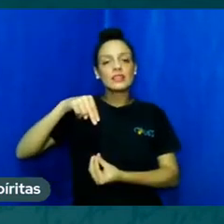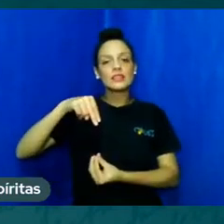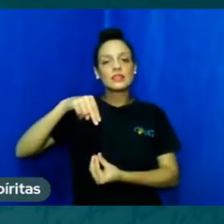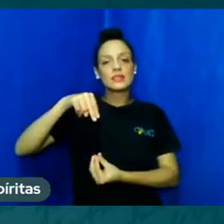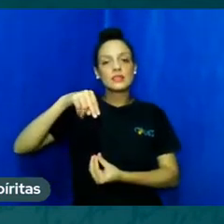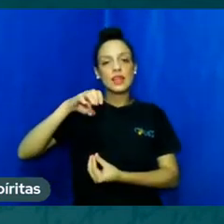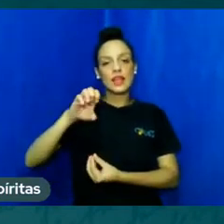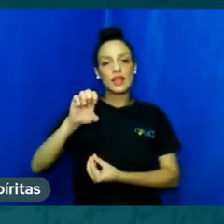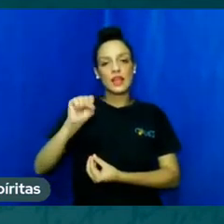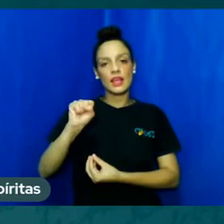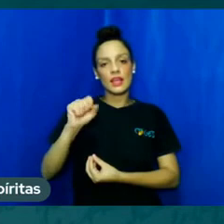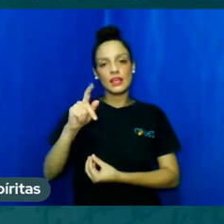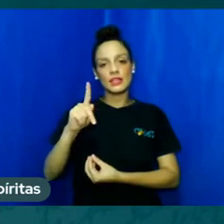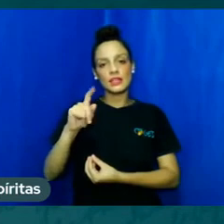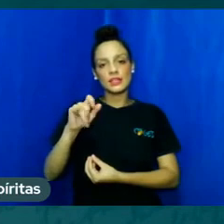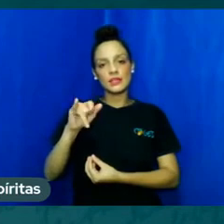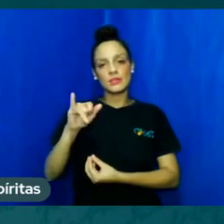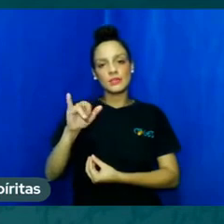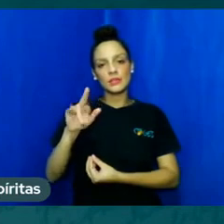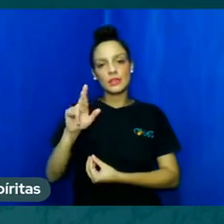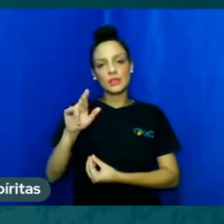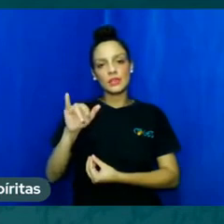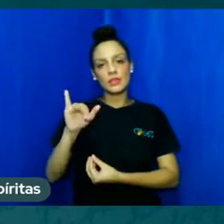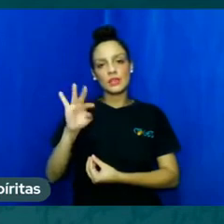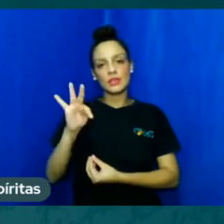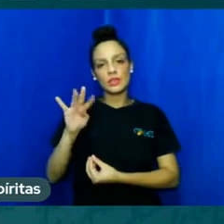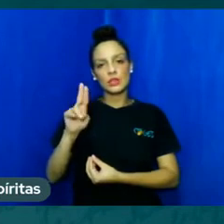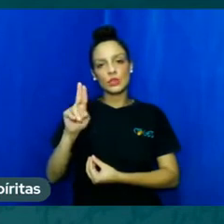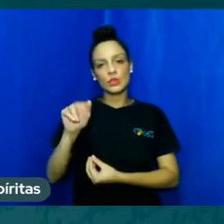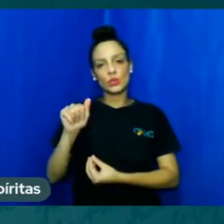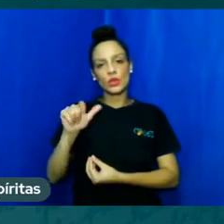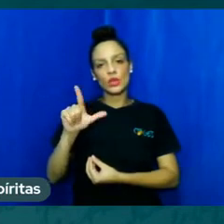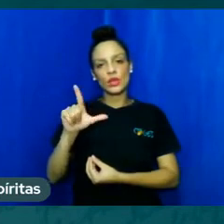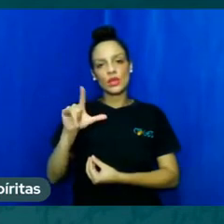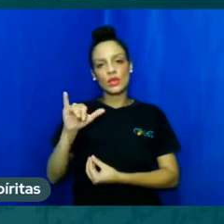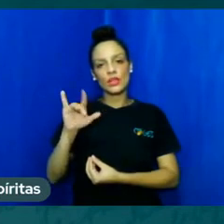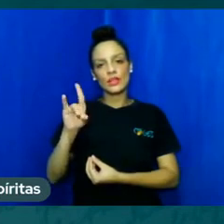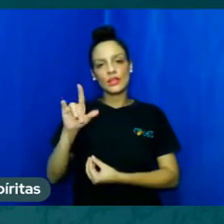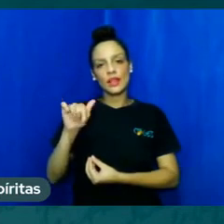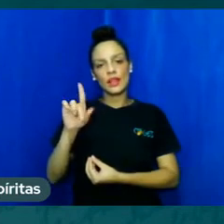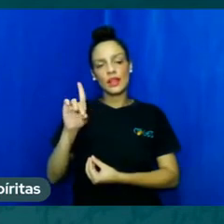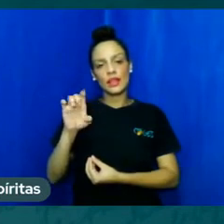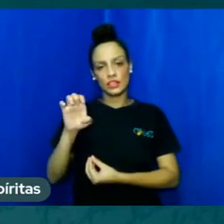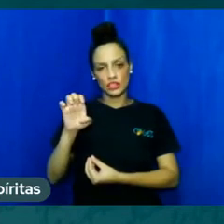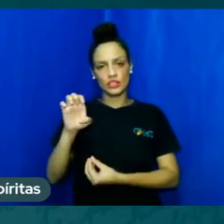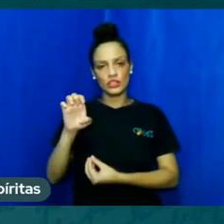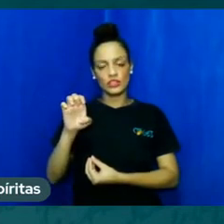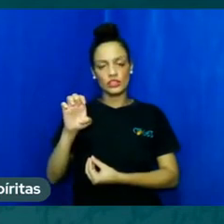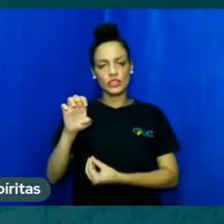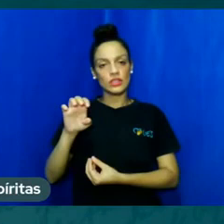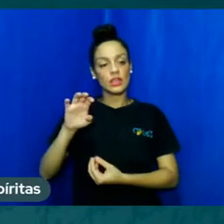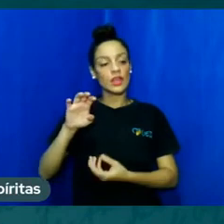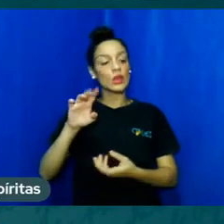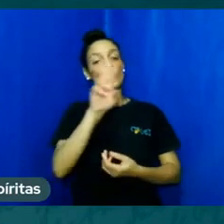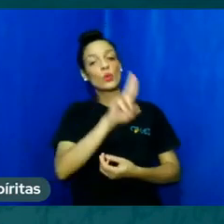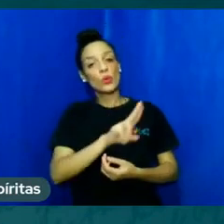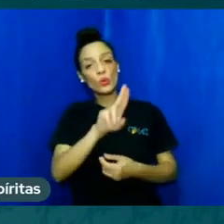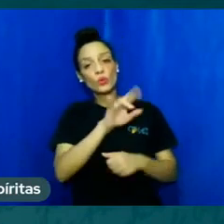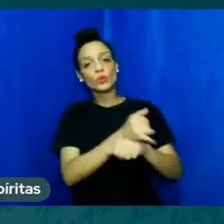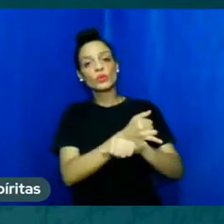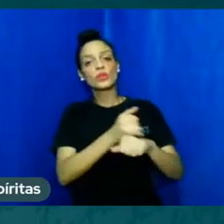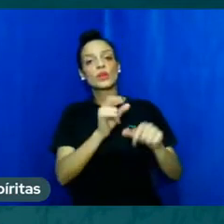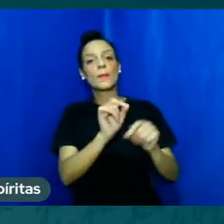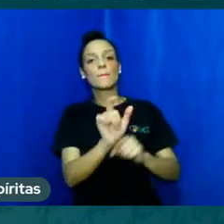encarnados, então, nós usamos a palavra alma. Mas, isso é só um jogo didático, porque eu posso chamar de espírito